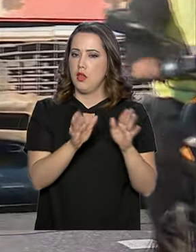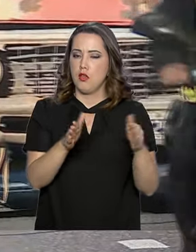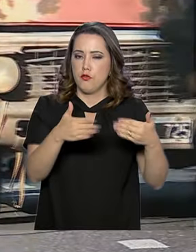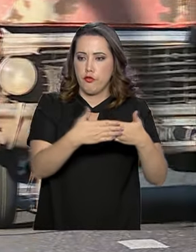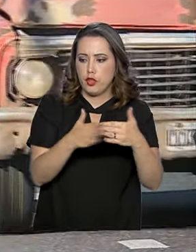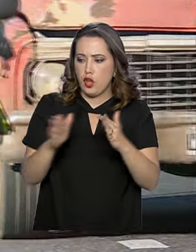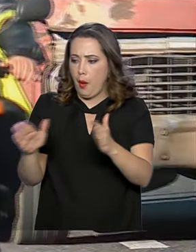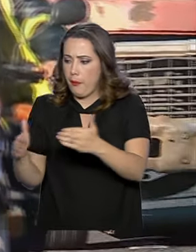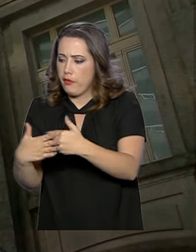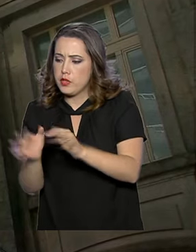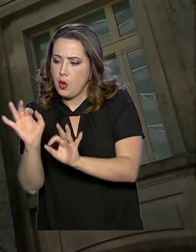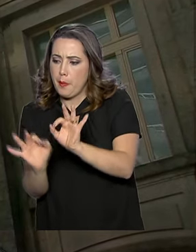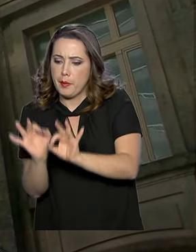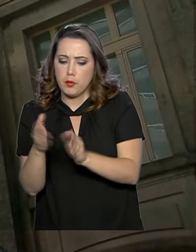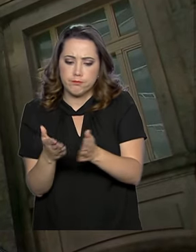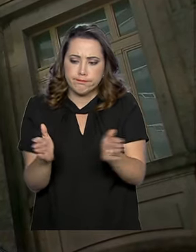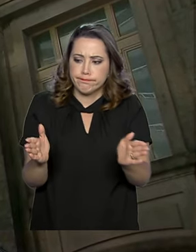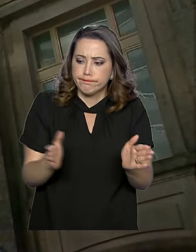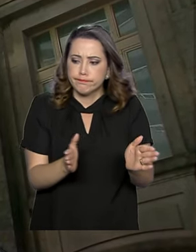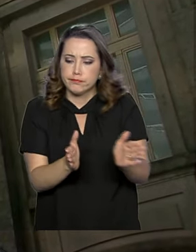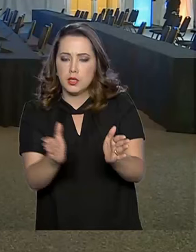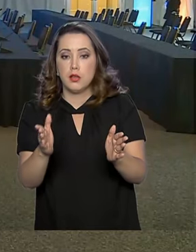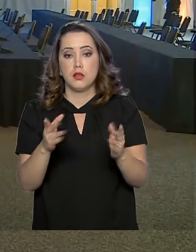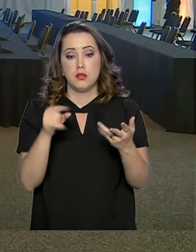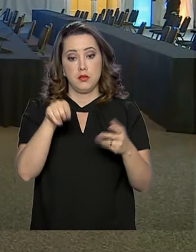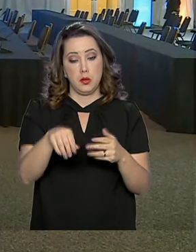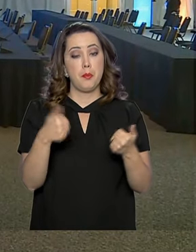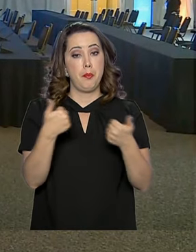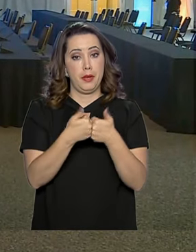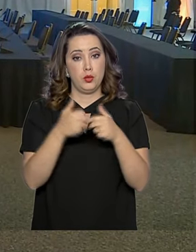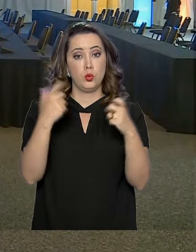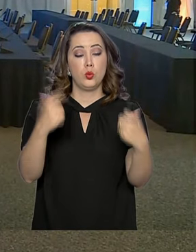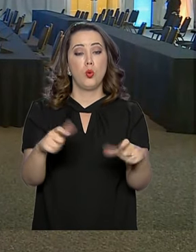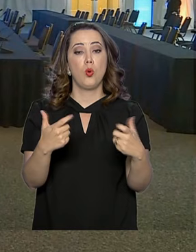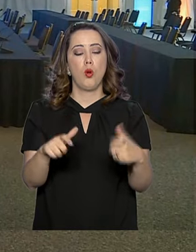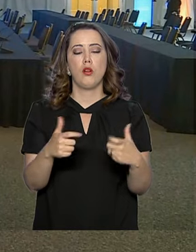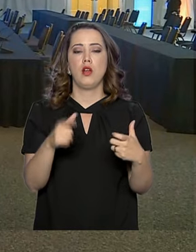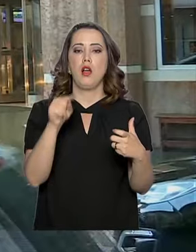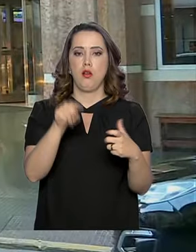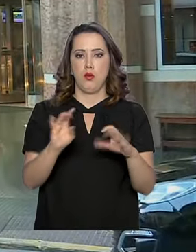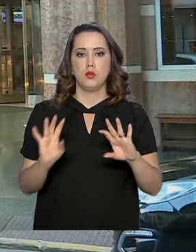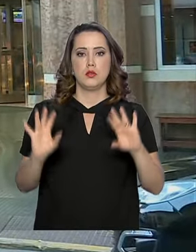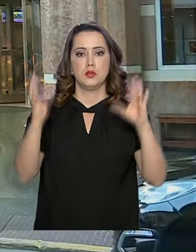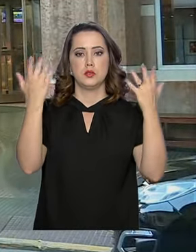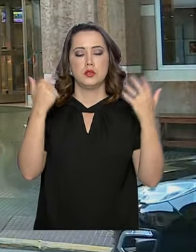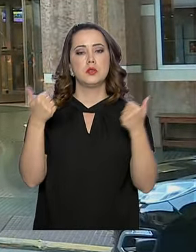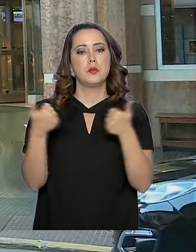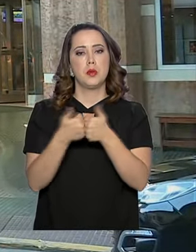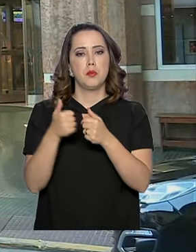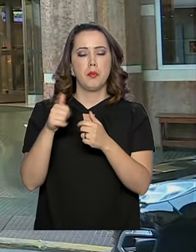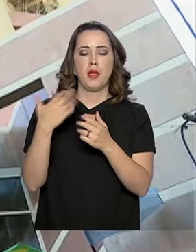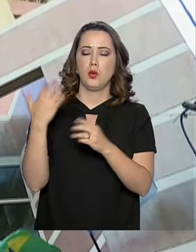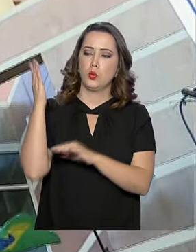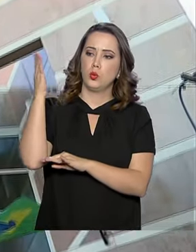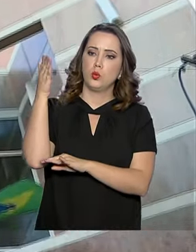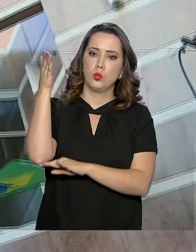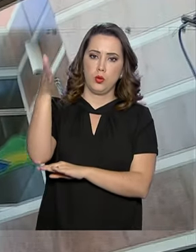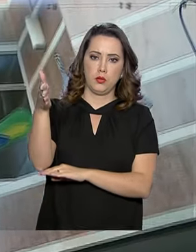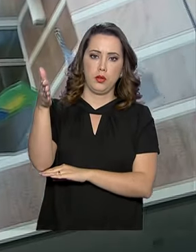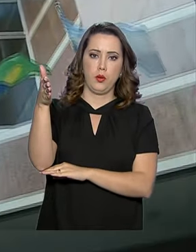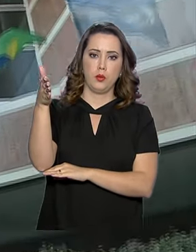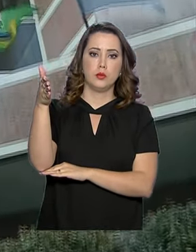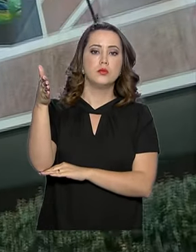operações especiais, perto do centro de convenções, local que vai sediar o encontro, e nos arredores dos hotéis, que vão